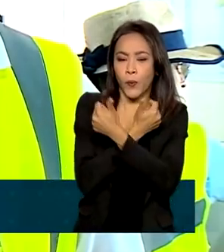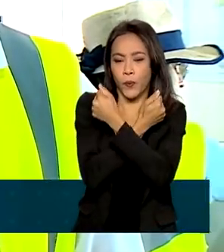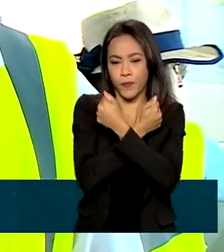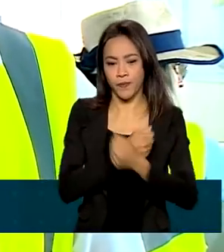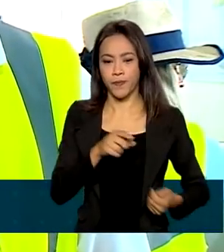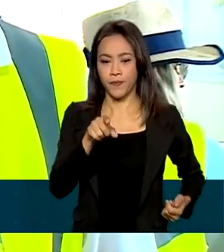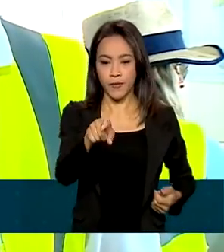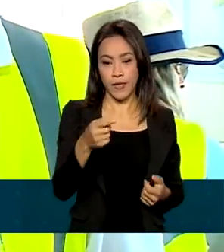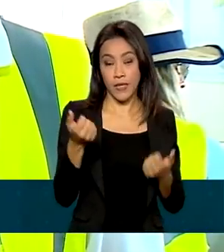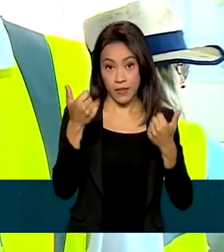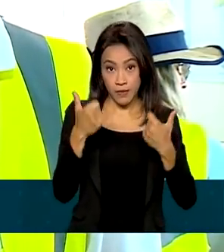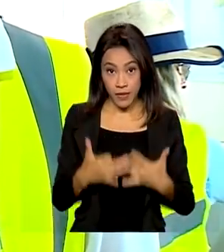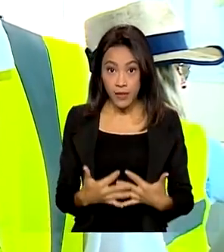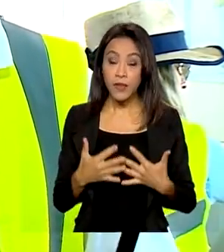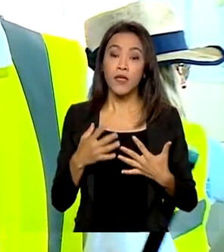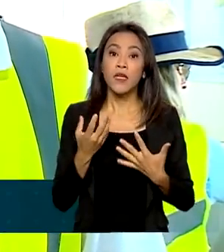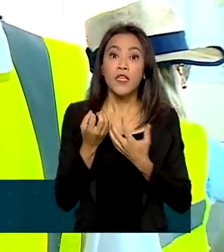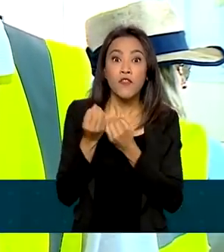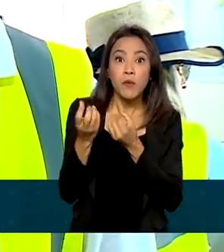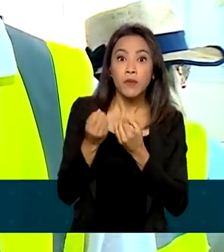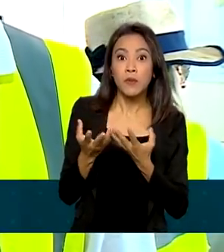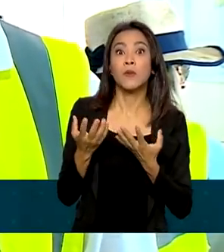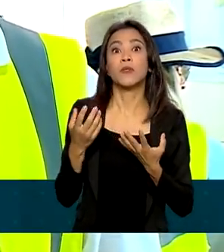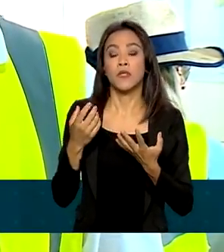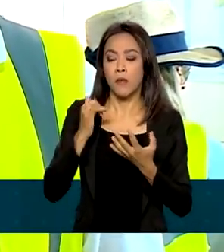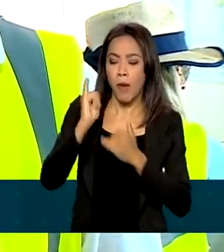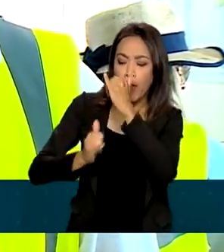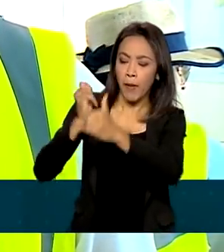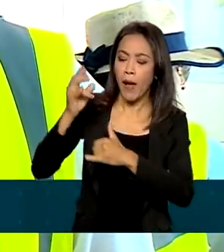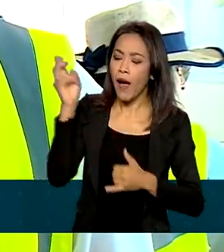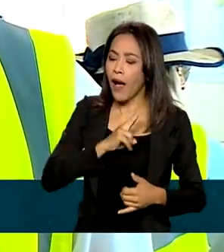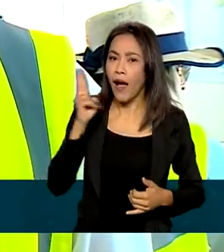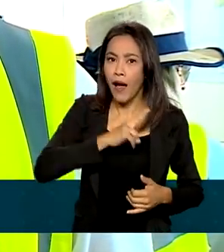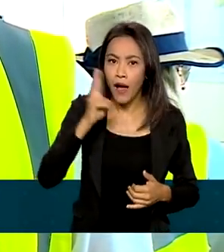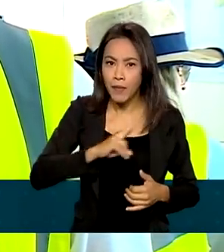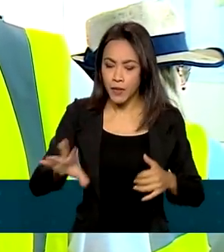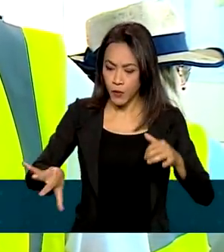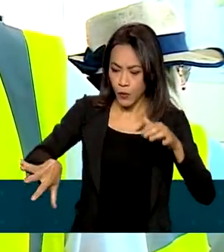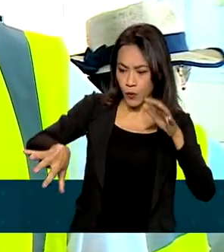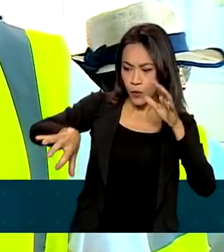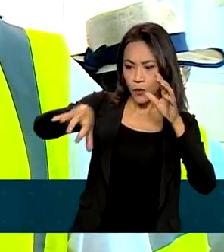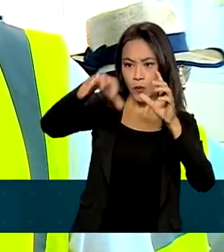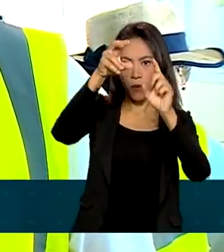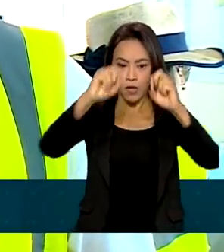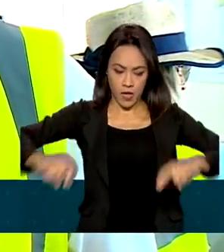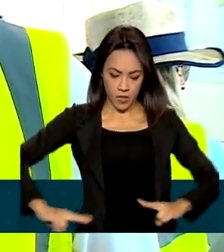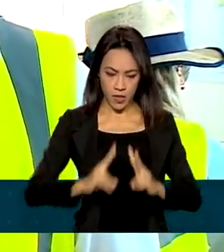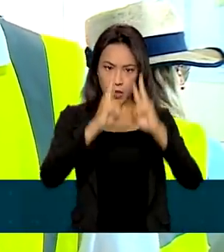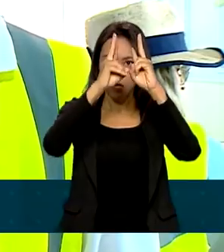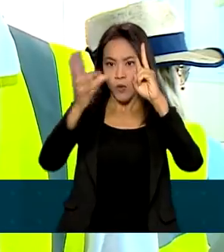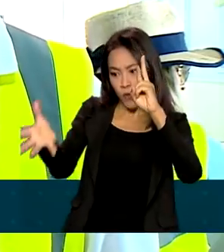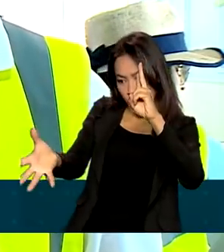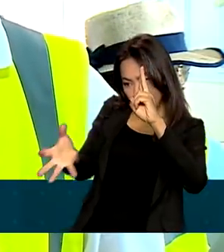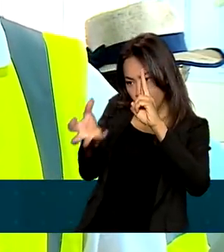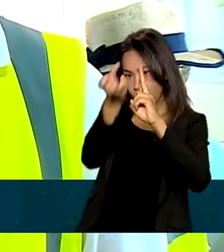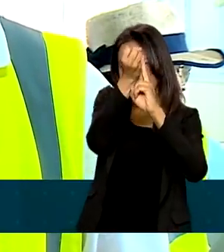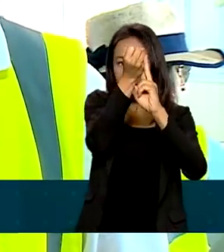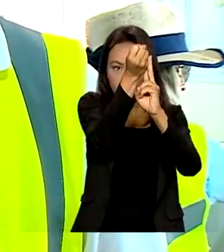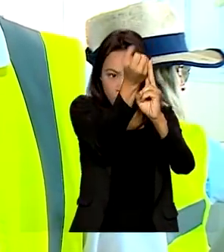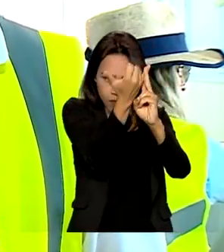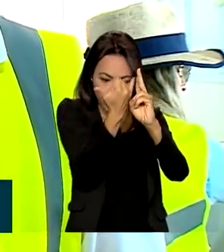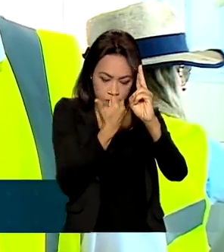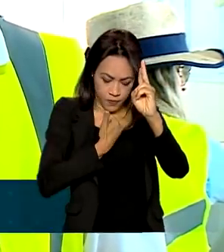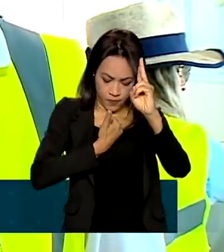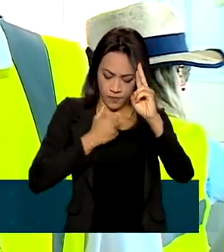Irão transmitir em uma velocidade ultra rápida para uma central de processamento de dados e essa central vai devolver para essa